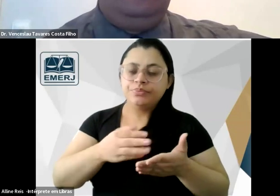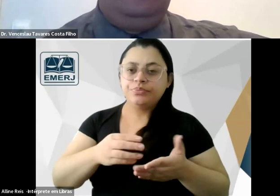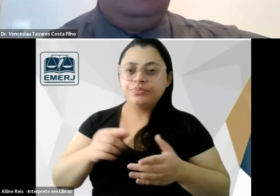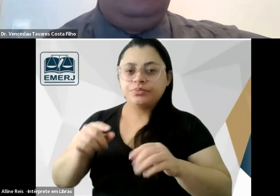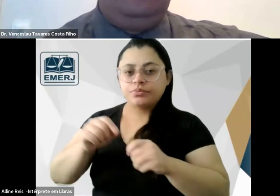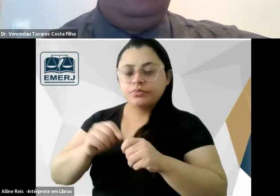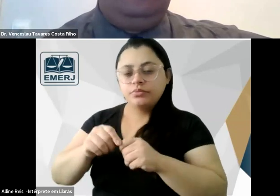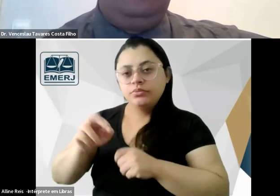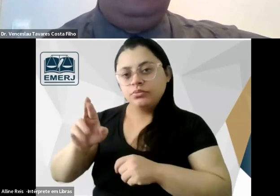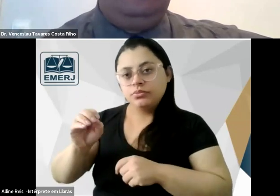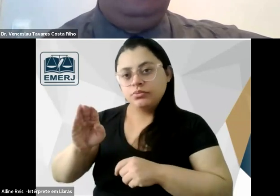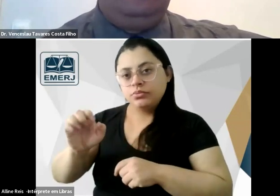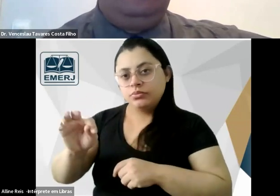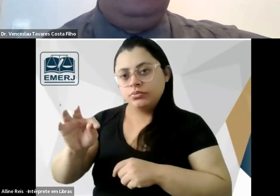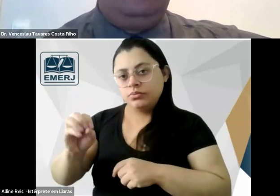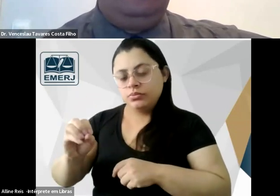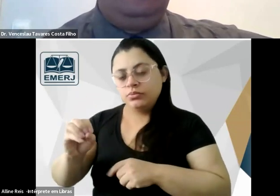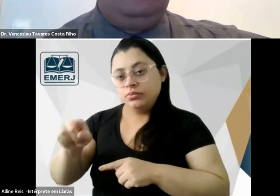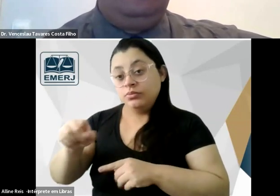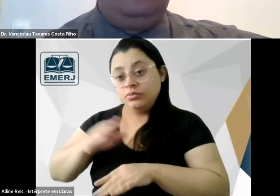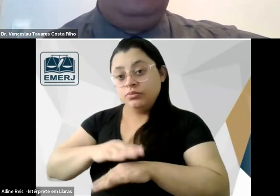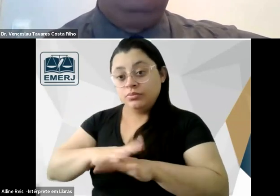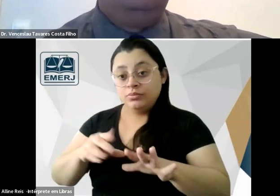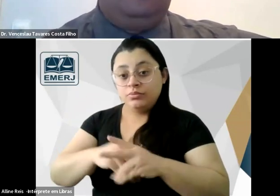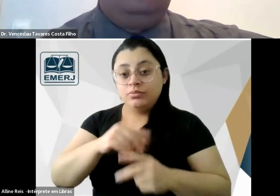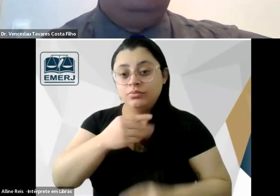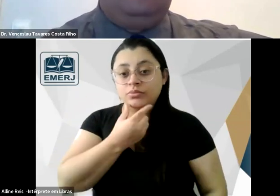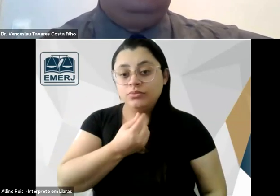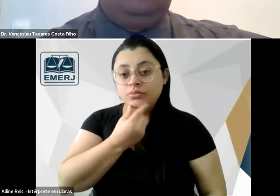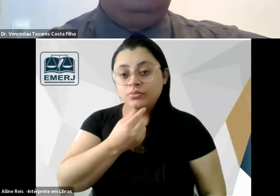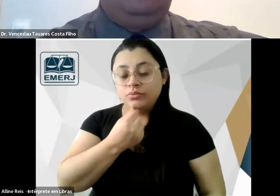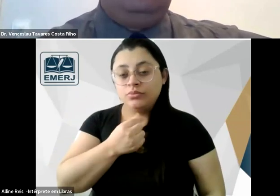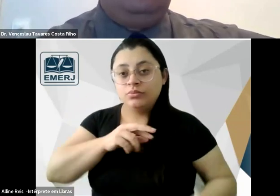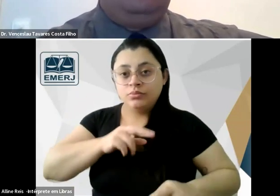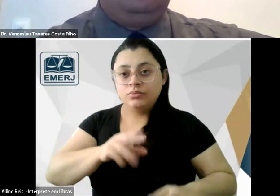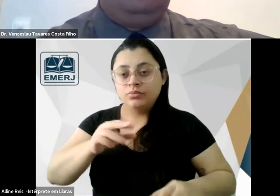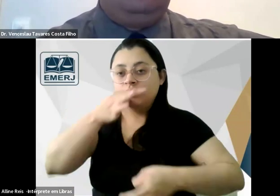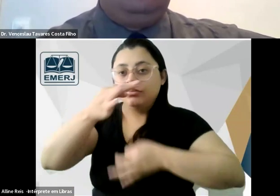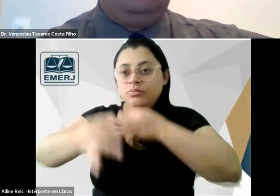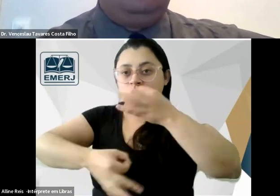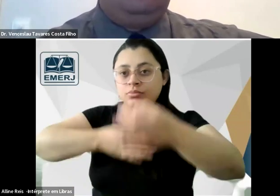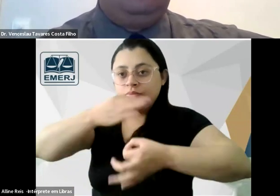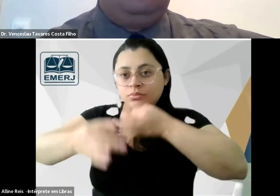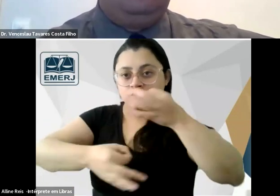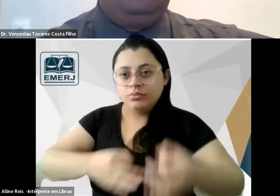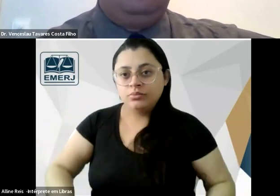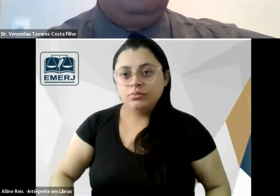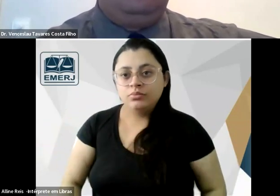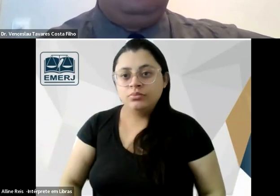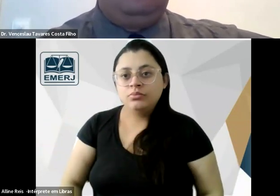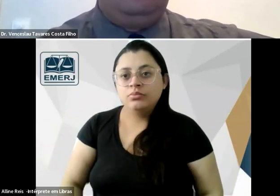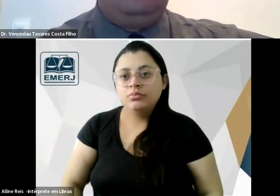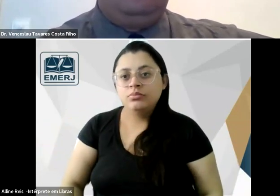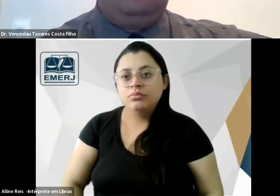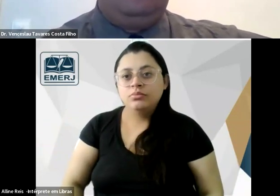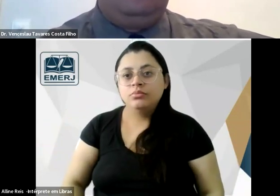Tobias Barreto como o homem pêndulo né ele tem uma obra que ele chama Tobias Barreto de homem pêndulo eu queria ouvi